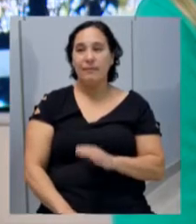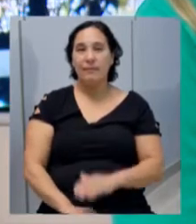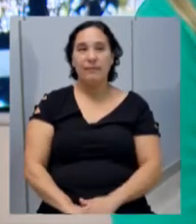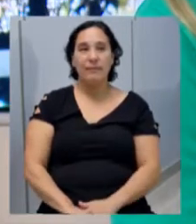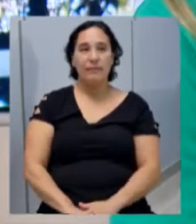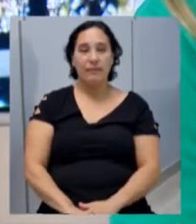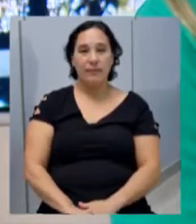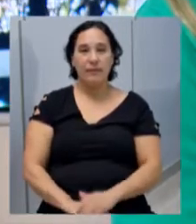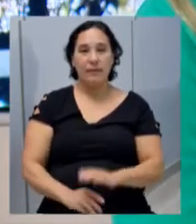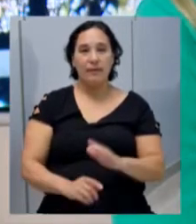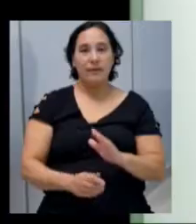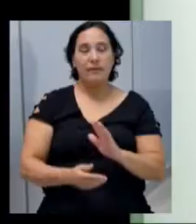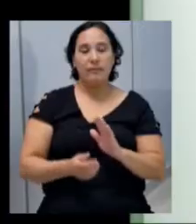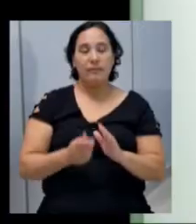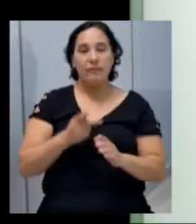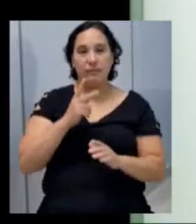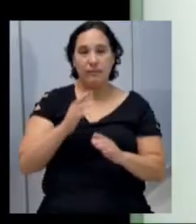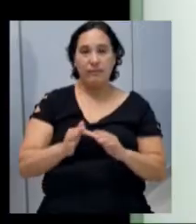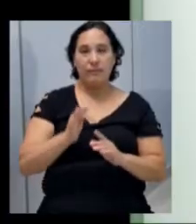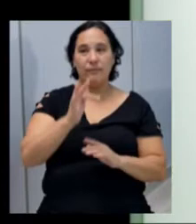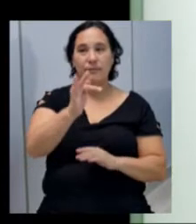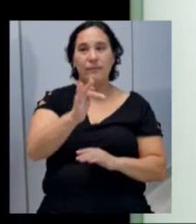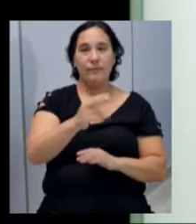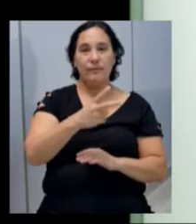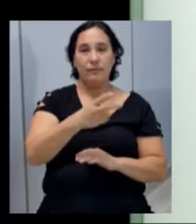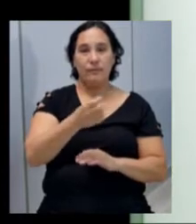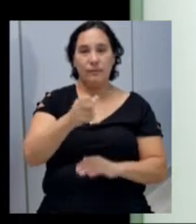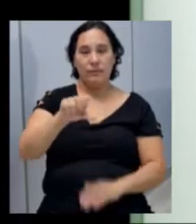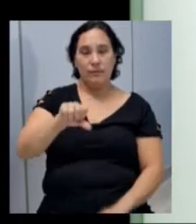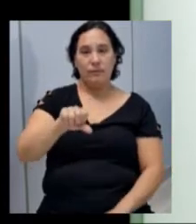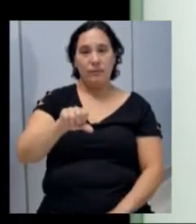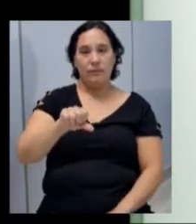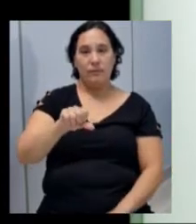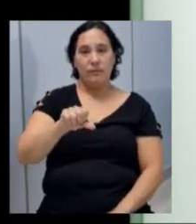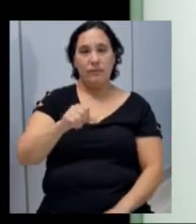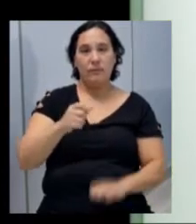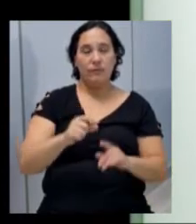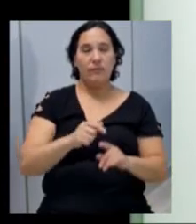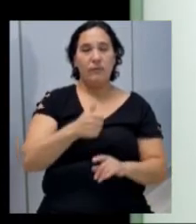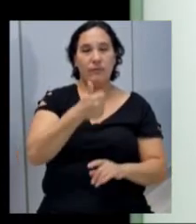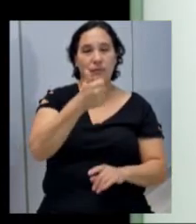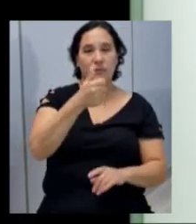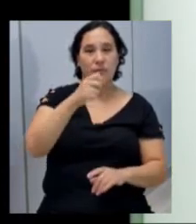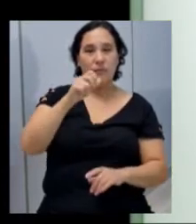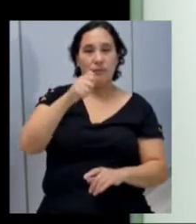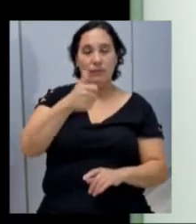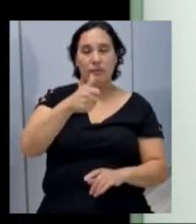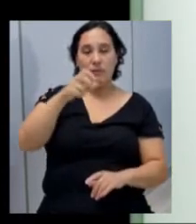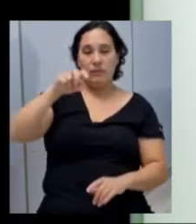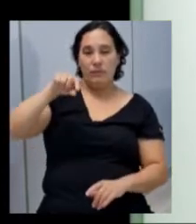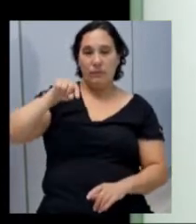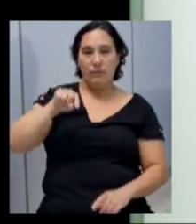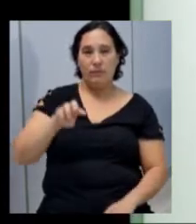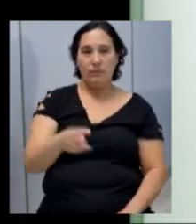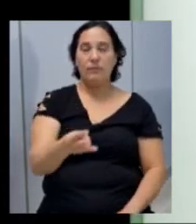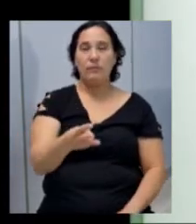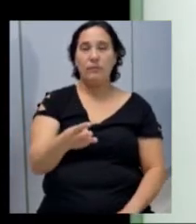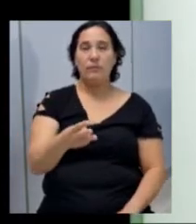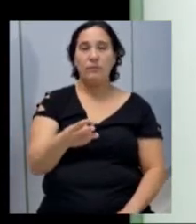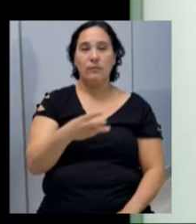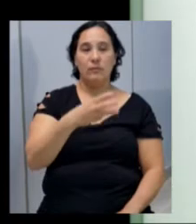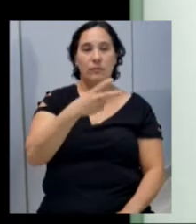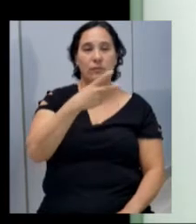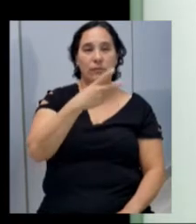A receita estimada para 2018, ela está no patamar de 115 milhões e 190 mil. Para